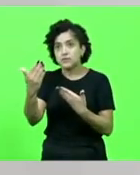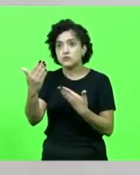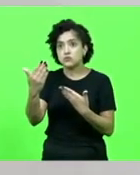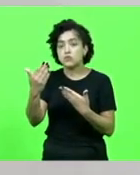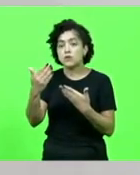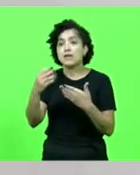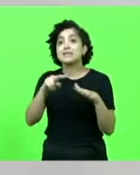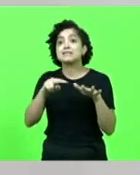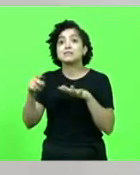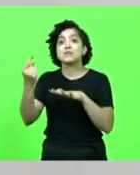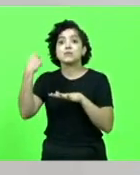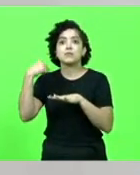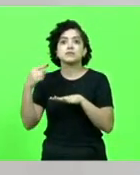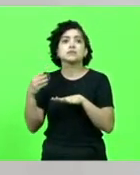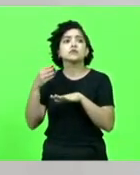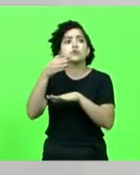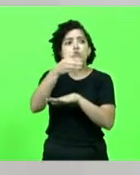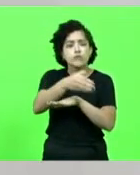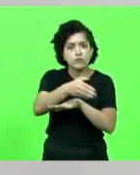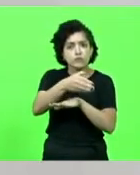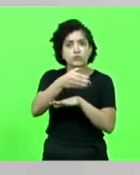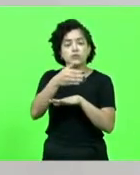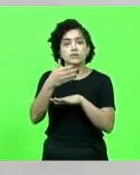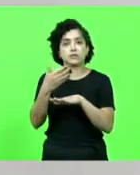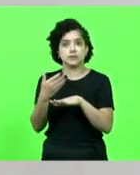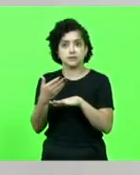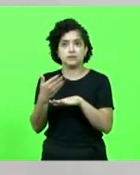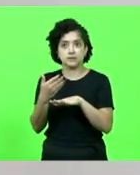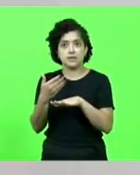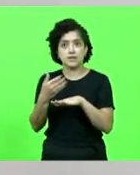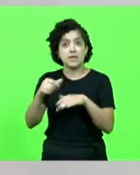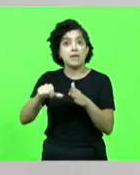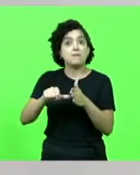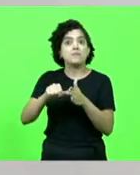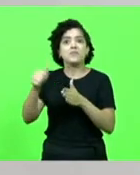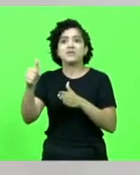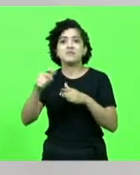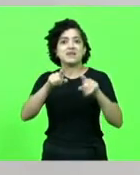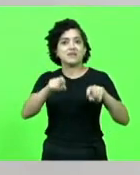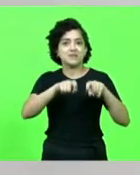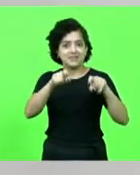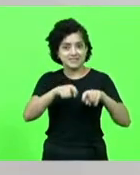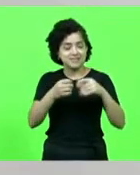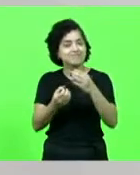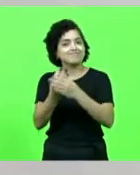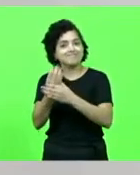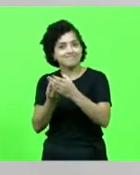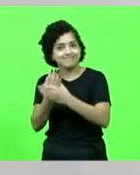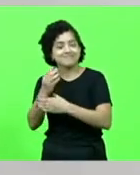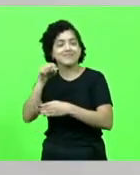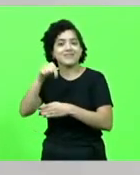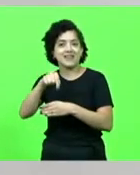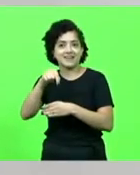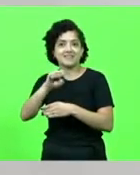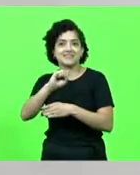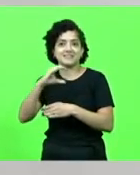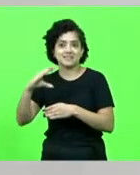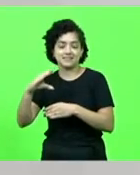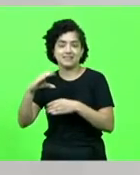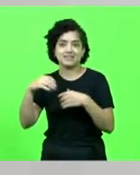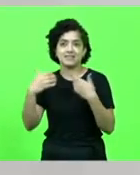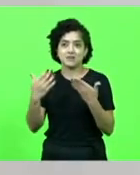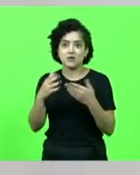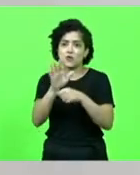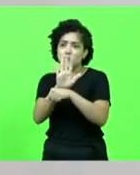semana passada fazendo visita já na primeira fazenda de macroalga aqui no nosso Estado. Temos um